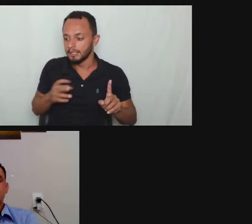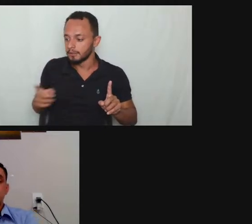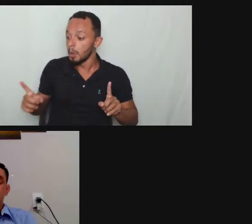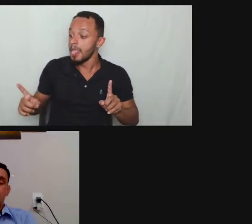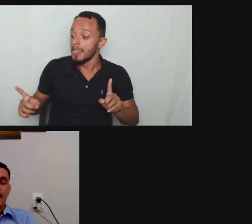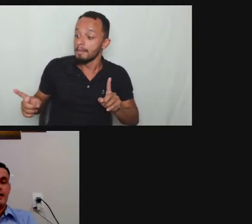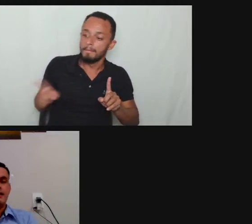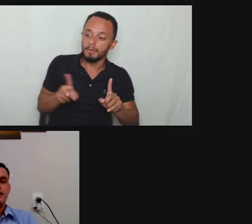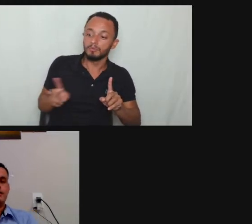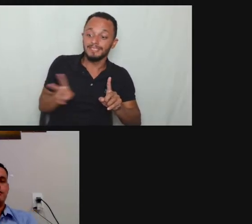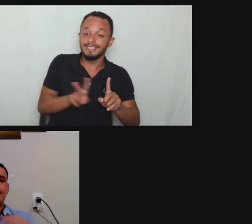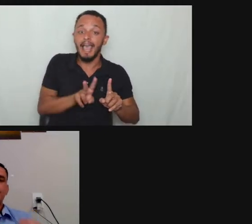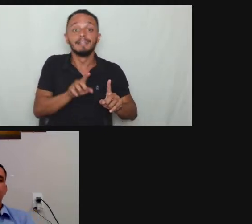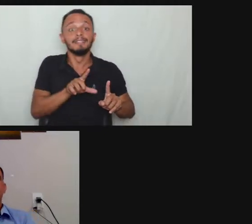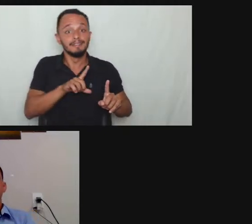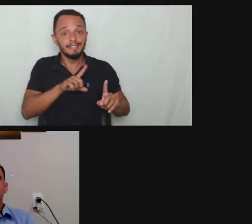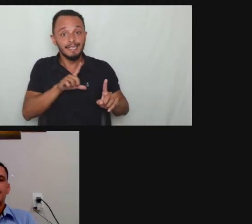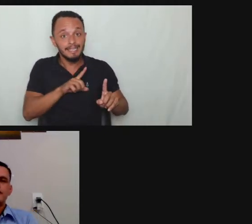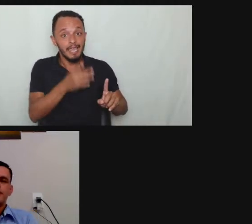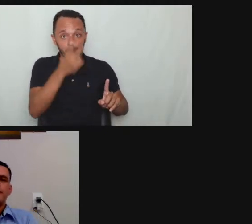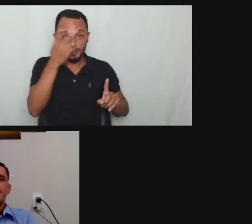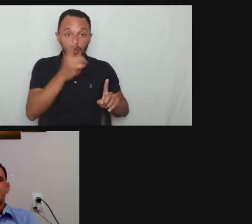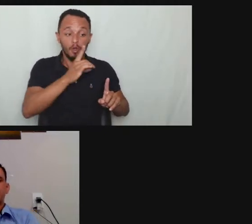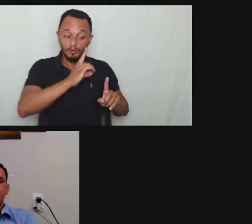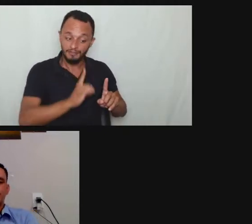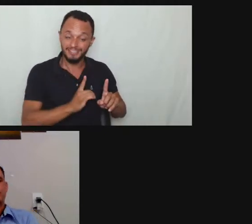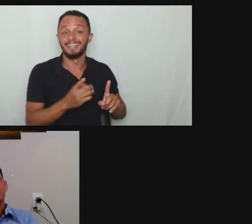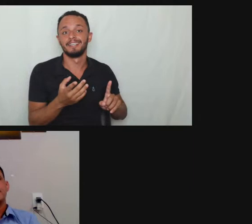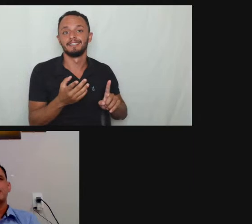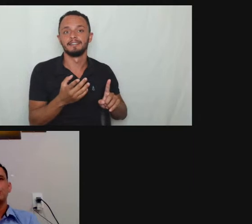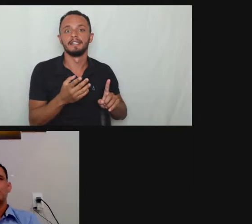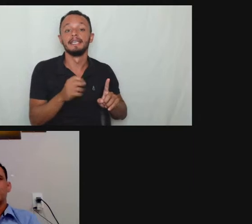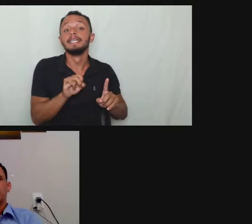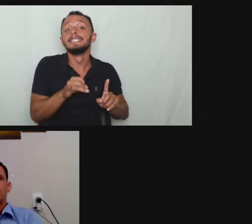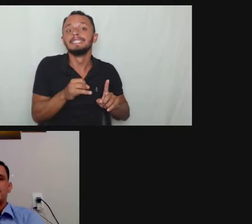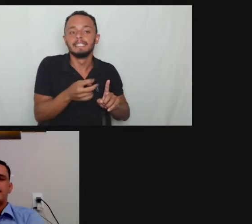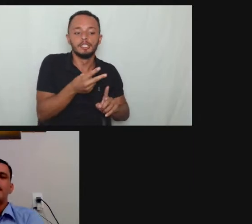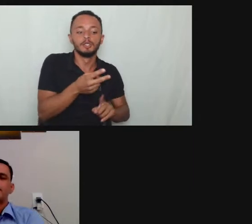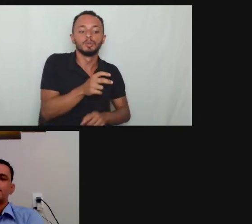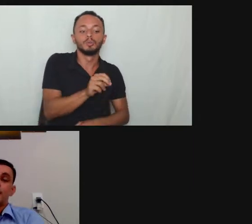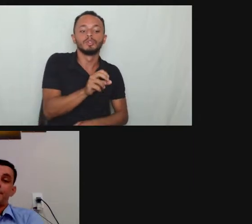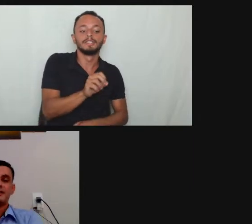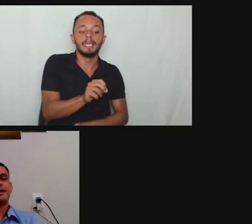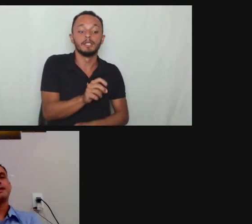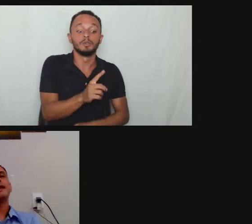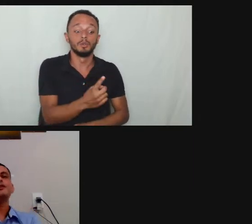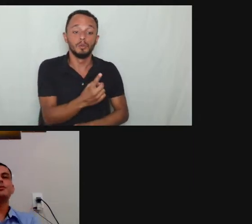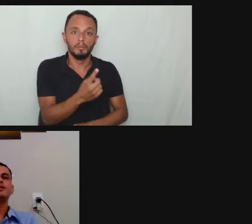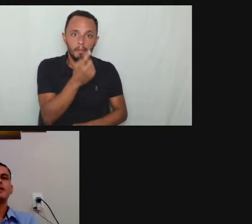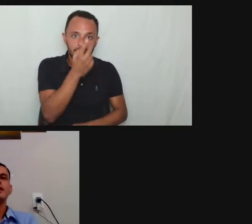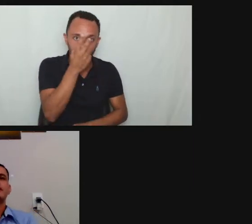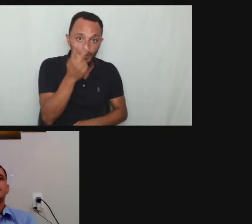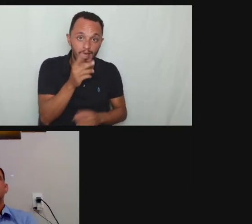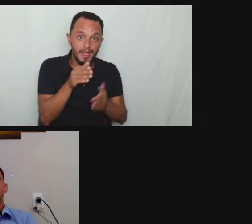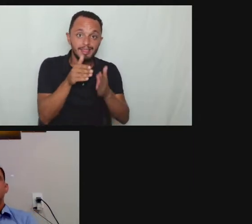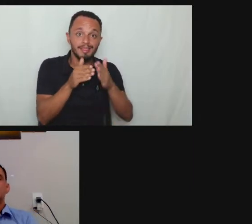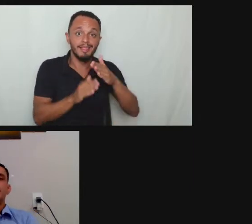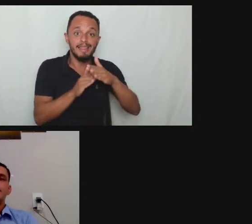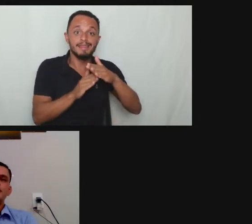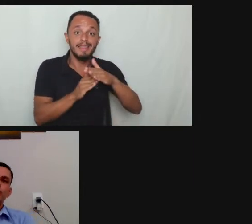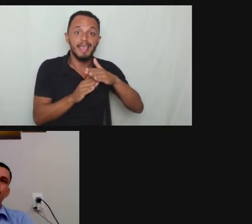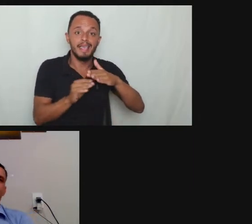pessoa com deficiência deficiência aí isso vai aumentando gradativamente de 201 até 500 já passa para três por